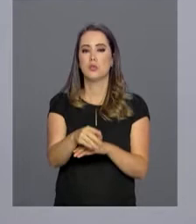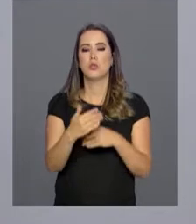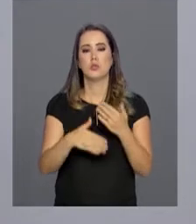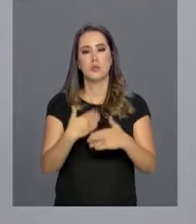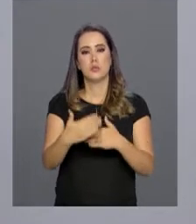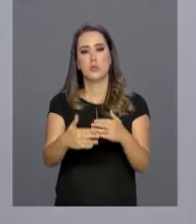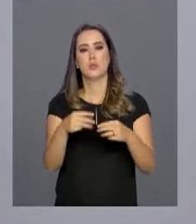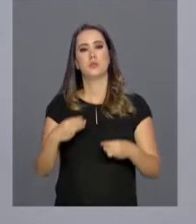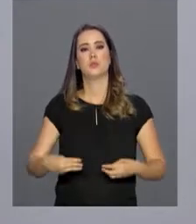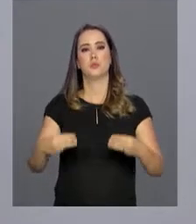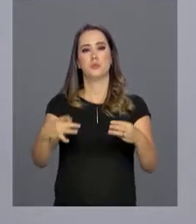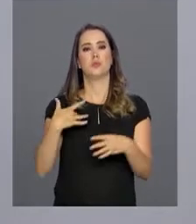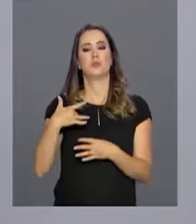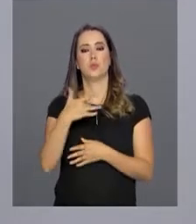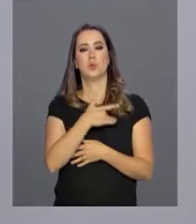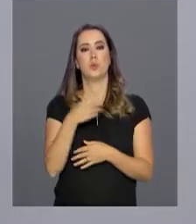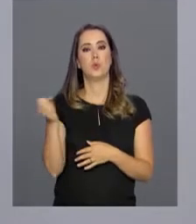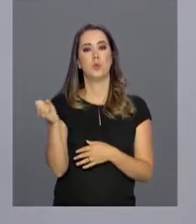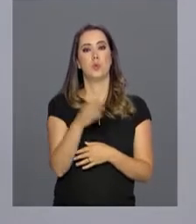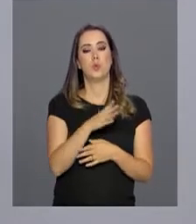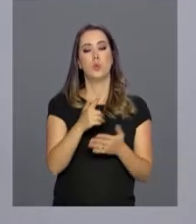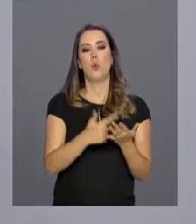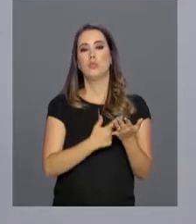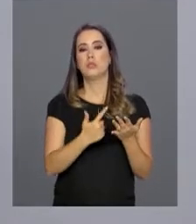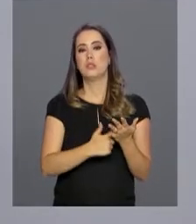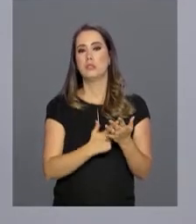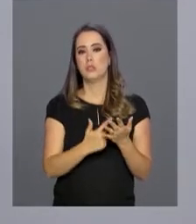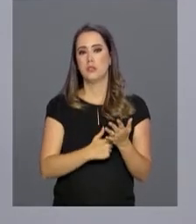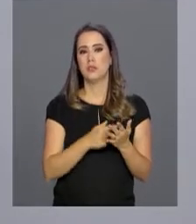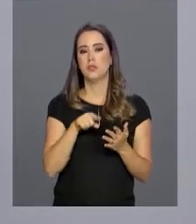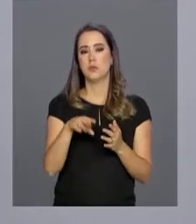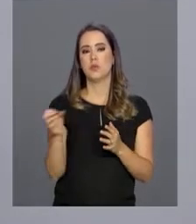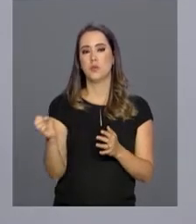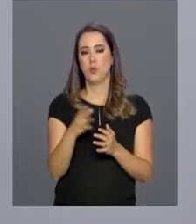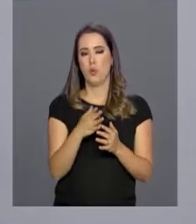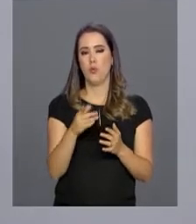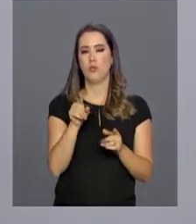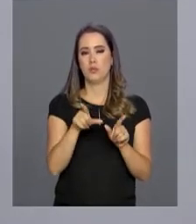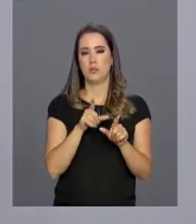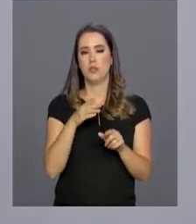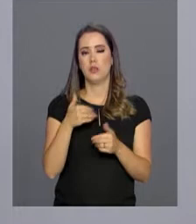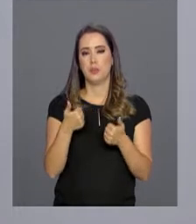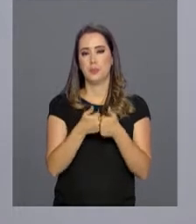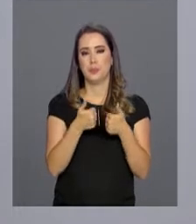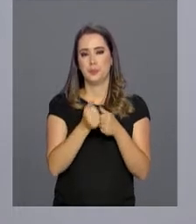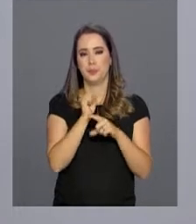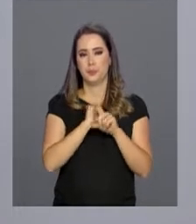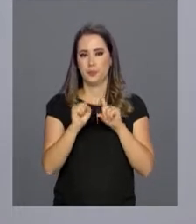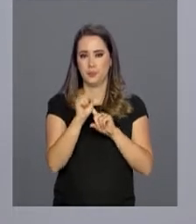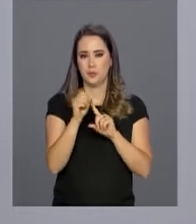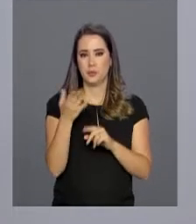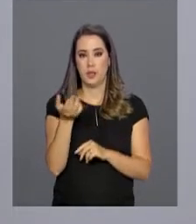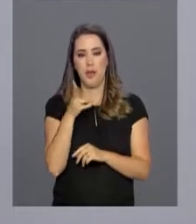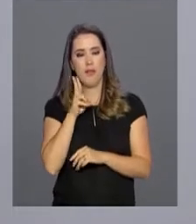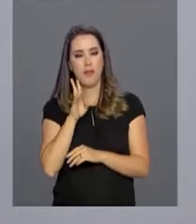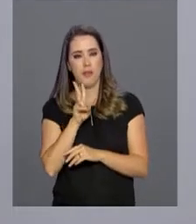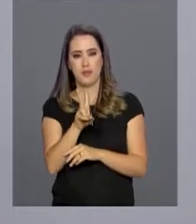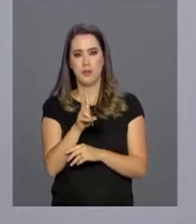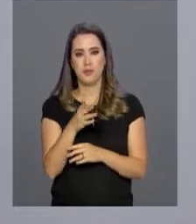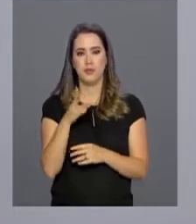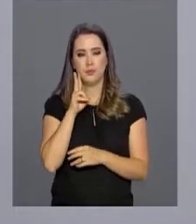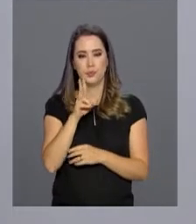Ministério da Saúde desenvolveu um guia. Em breve, o documento vai ganhar uma atualização com a ajuda da sociedade. Quer participar?